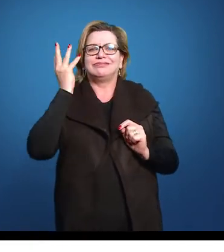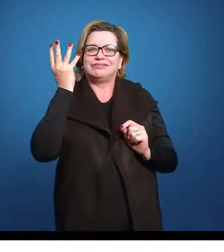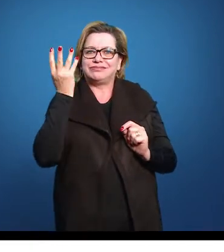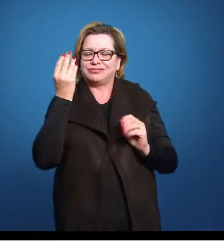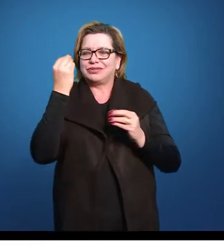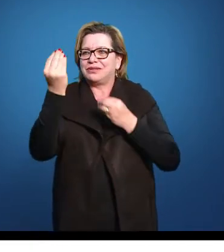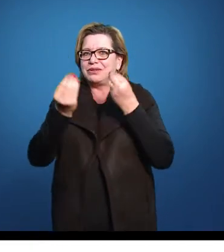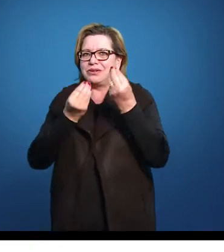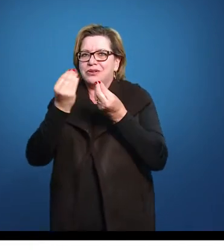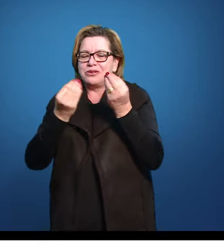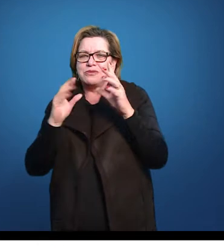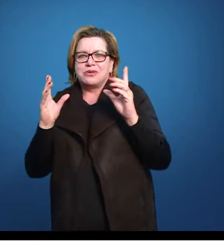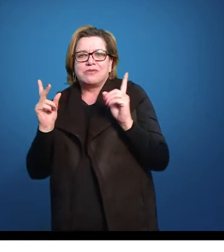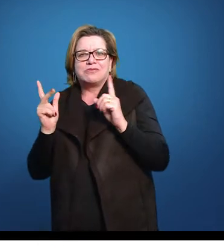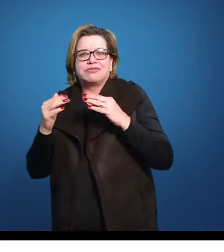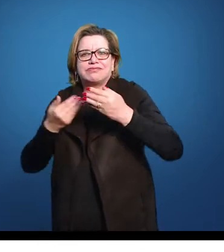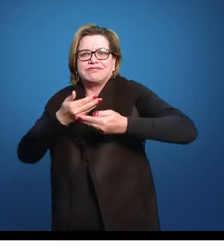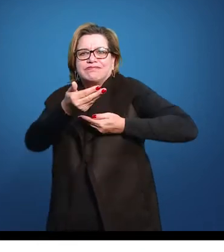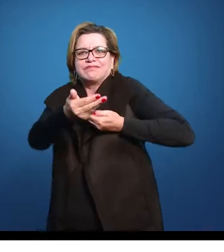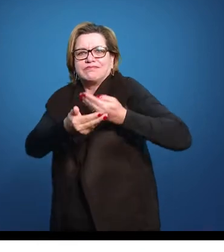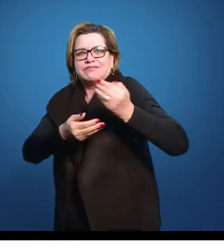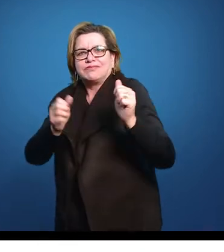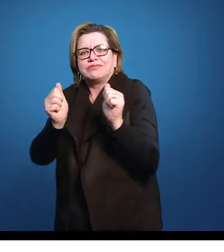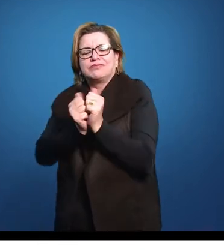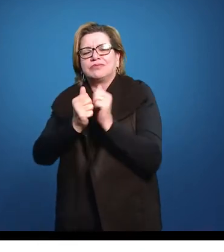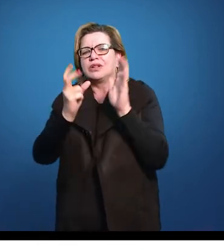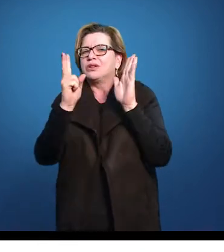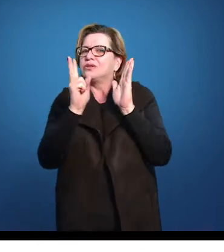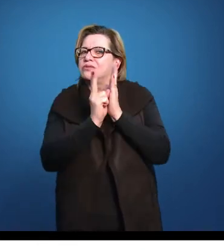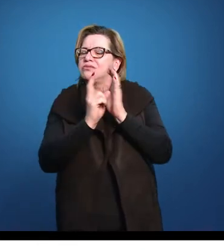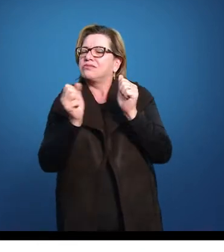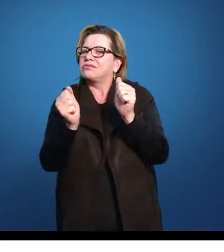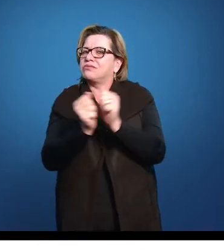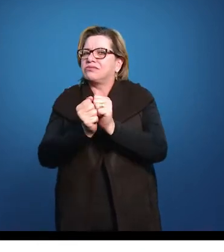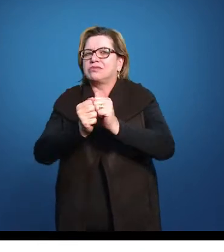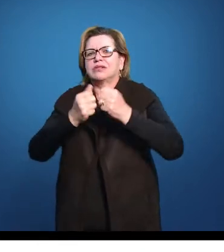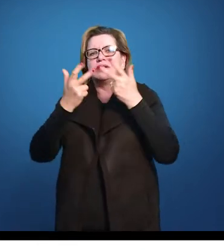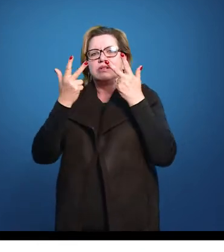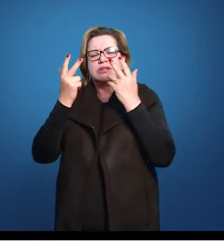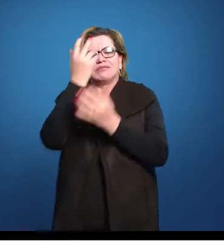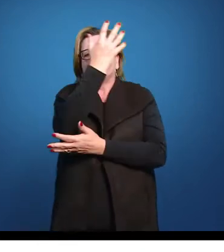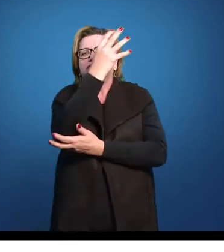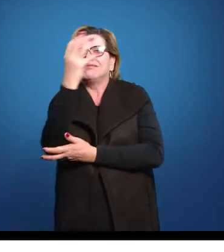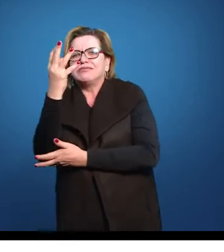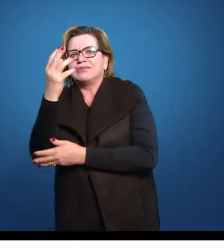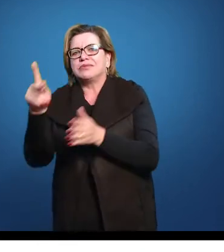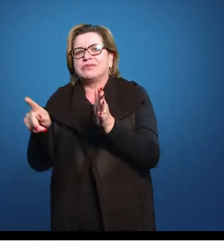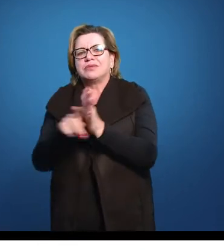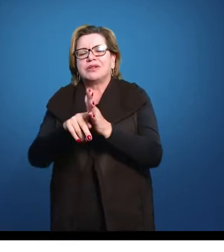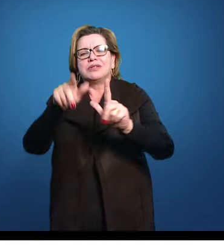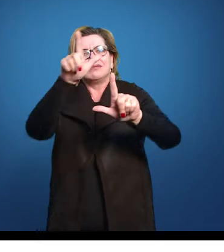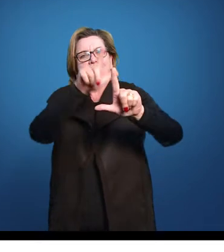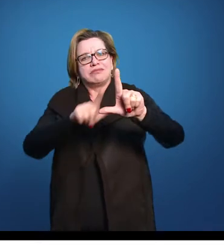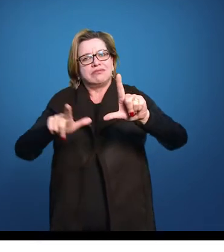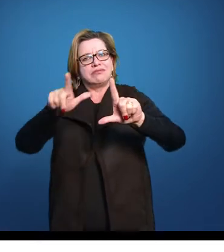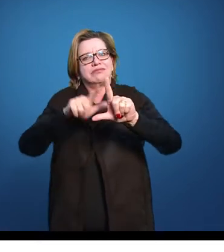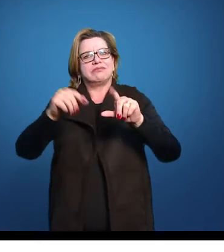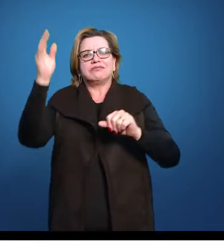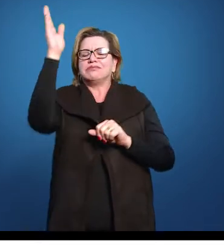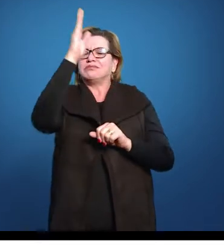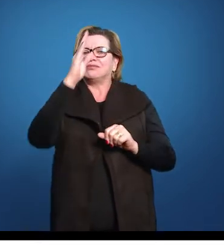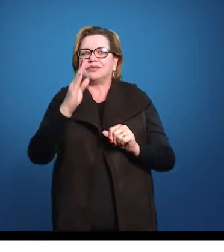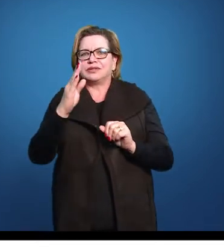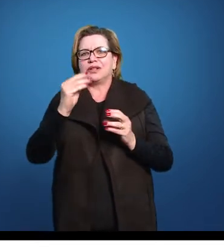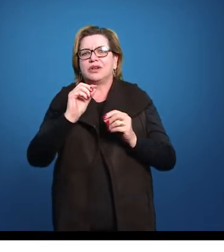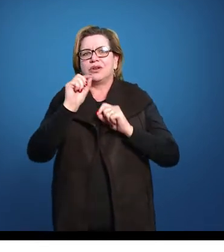do indígena e da natureza vão fazer parte da literatura brasileira como um todo. Então, faz parte dessa primeira fase da literatura brasileira, dessa era das